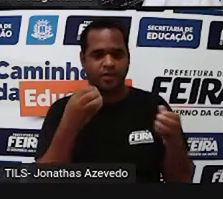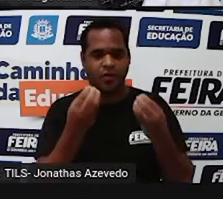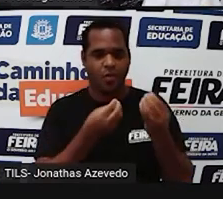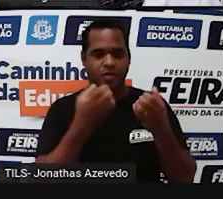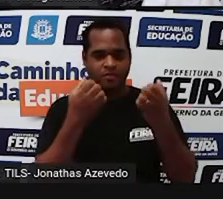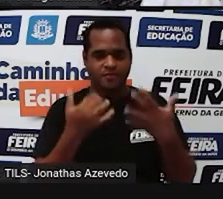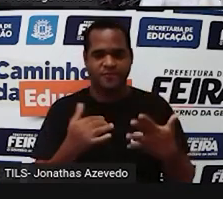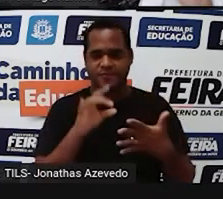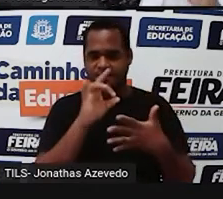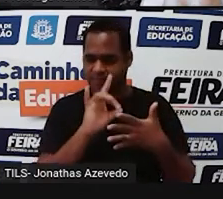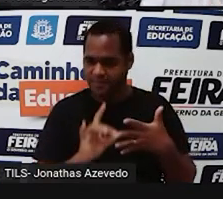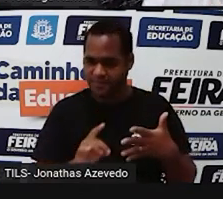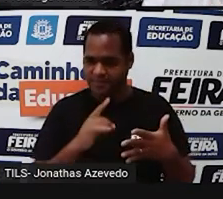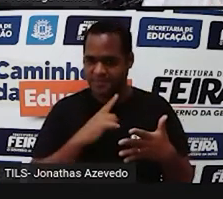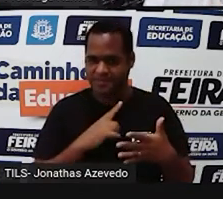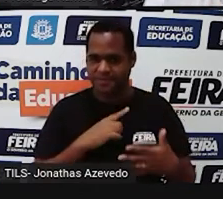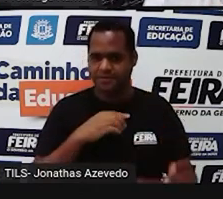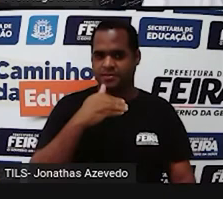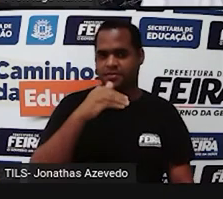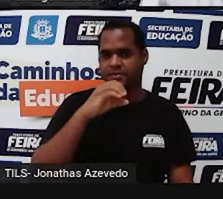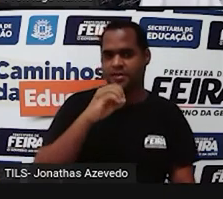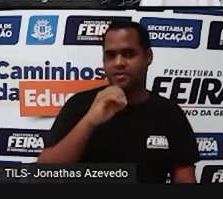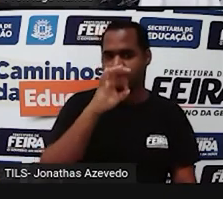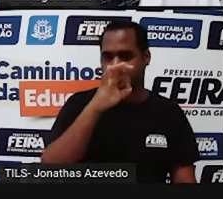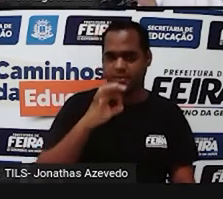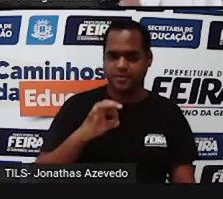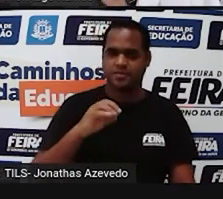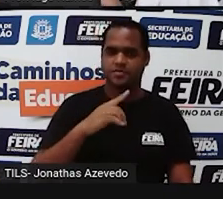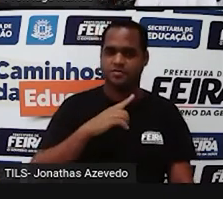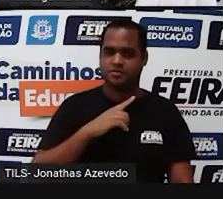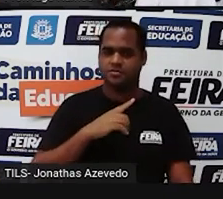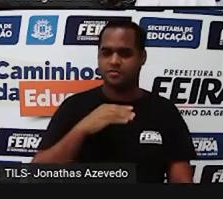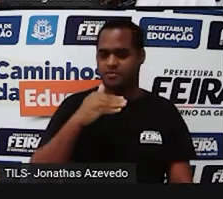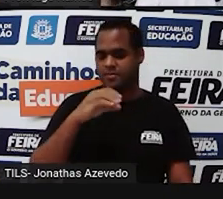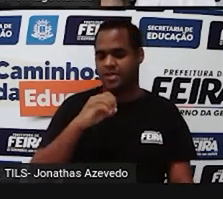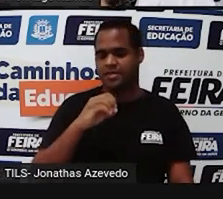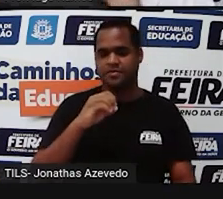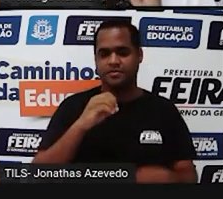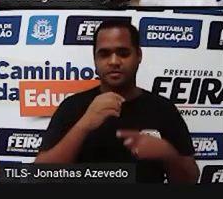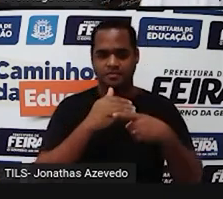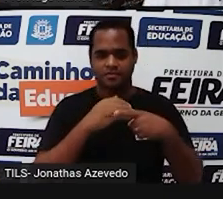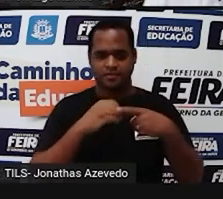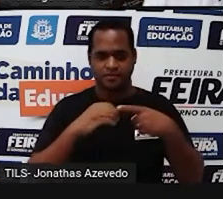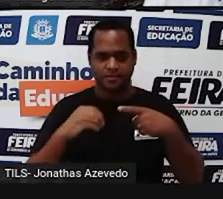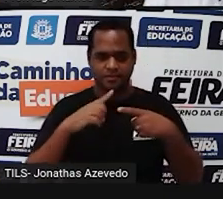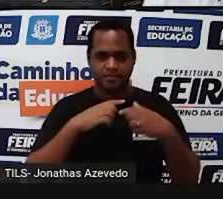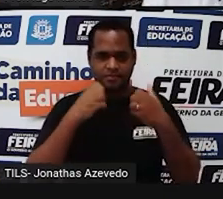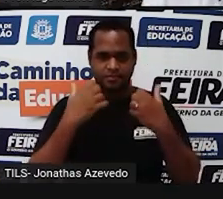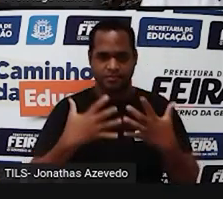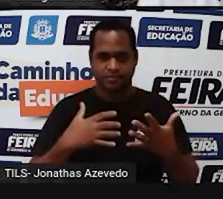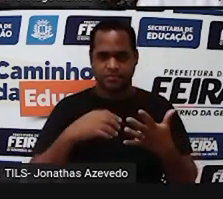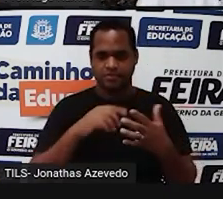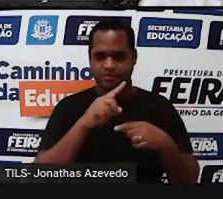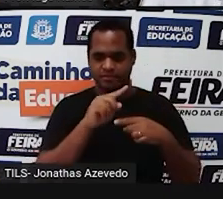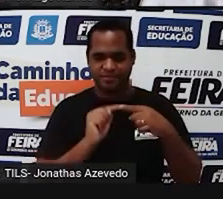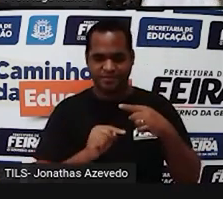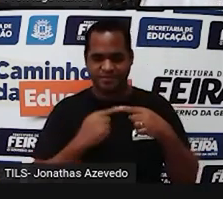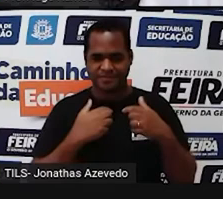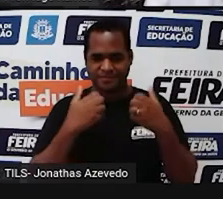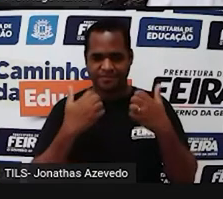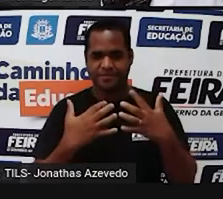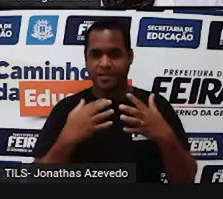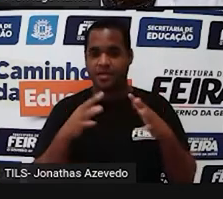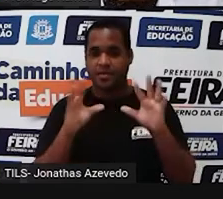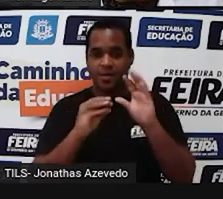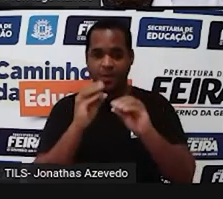fracionária. Certo? 10% significa 10 centésimos escrito na forma de fração. Basta pegar